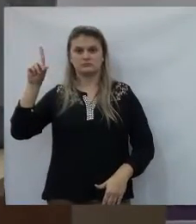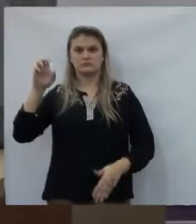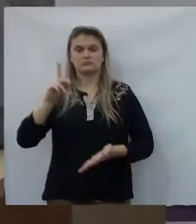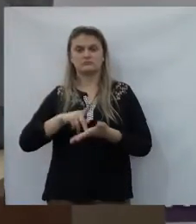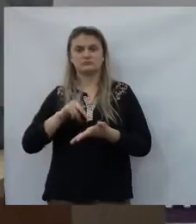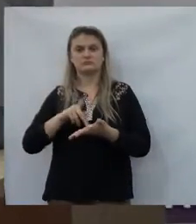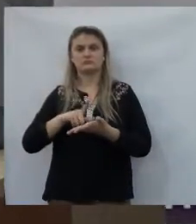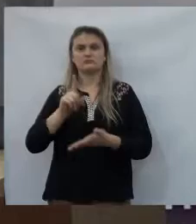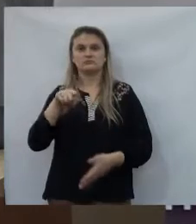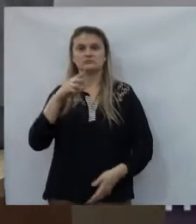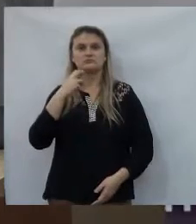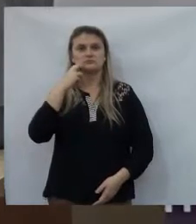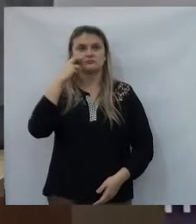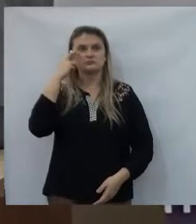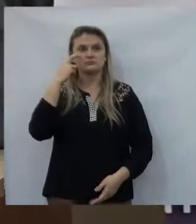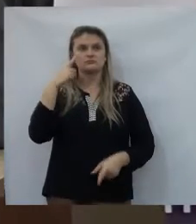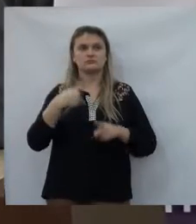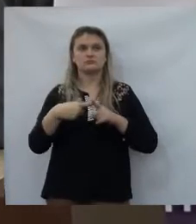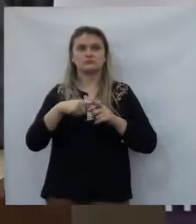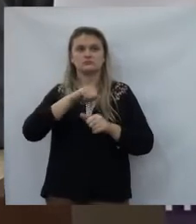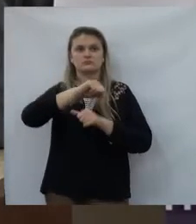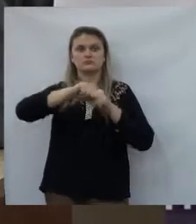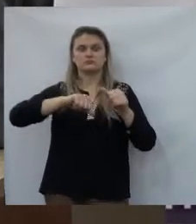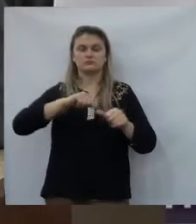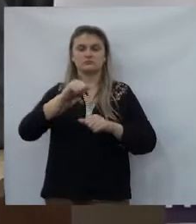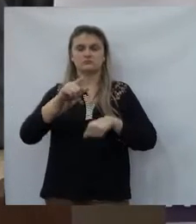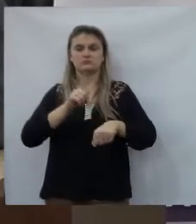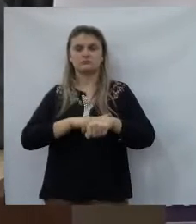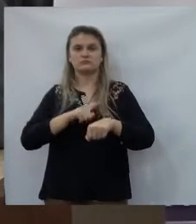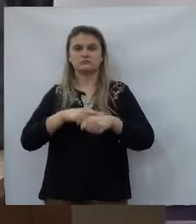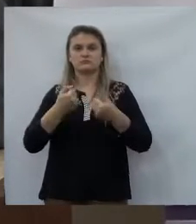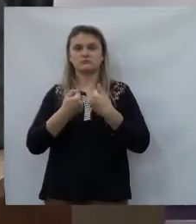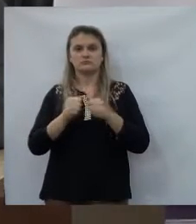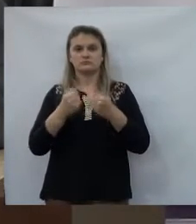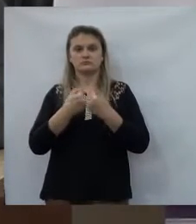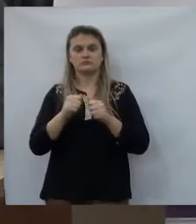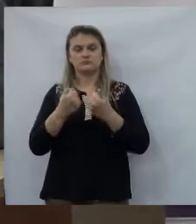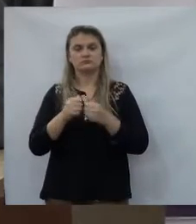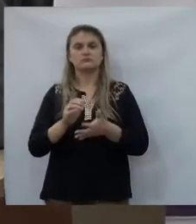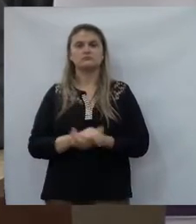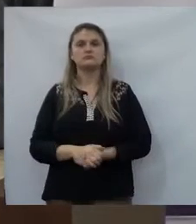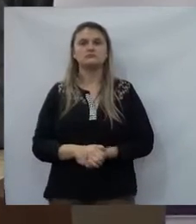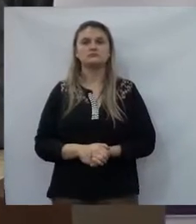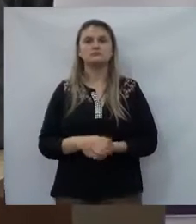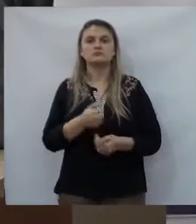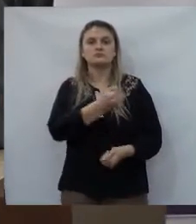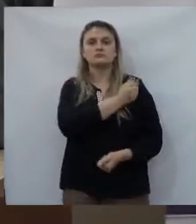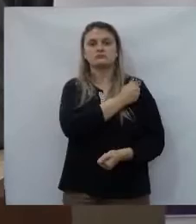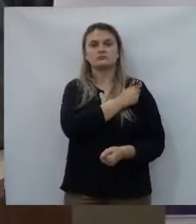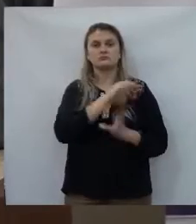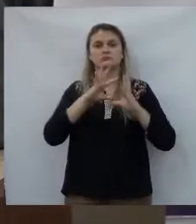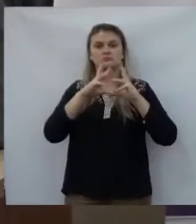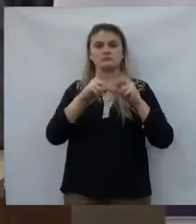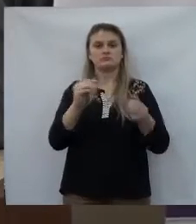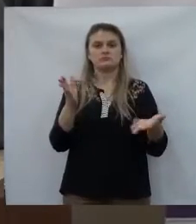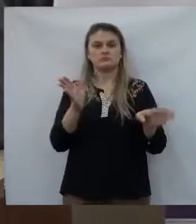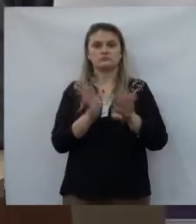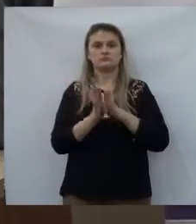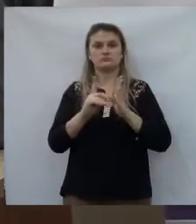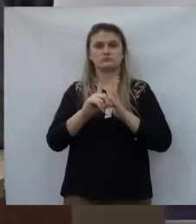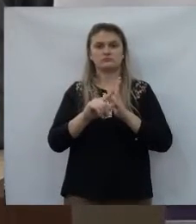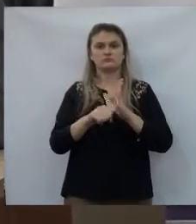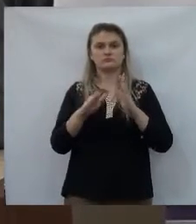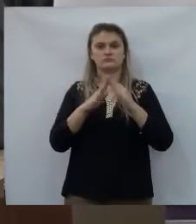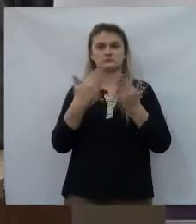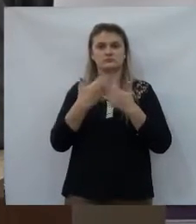vereador está uma vergonha, mudar os horários das lotações, os alunos todos chegando atrasados